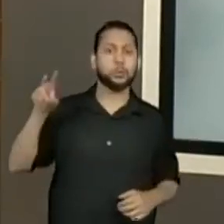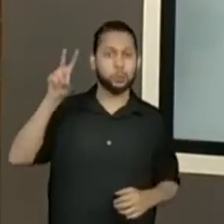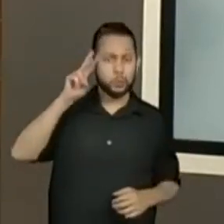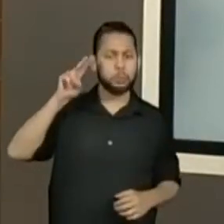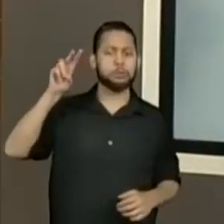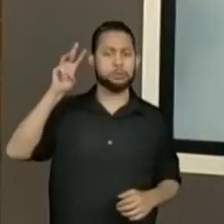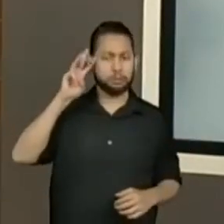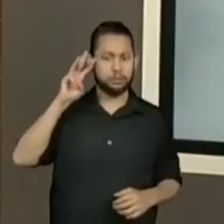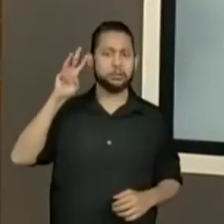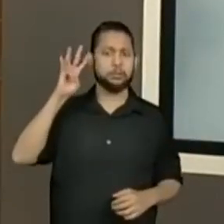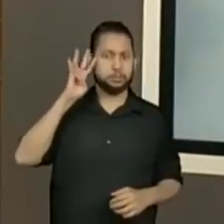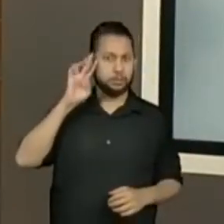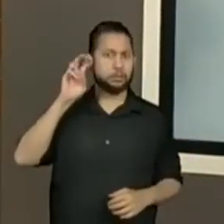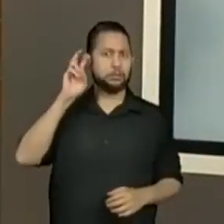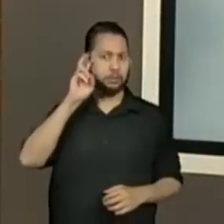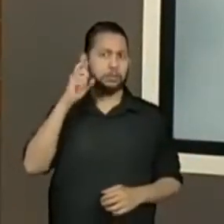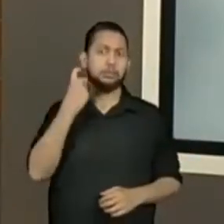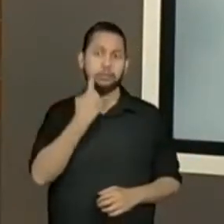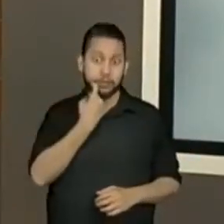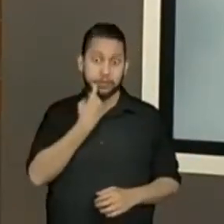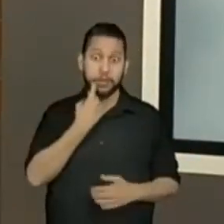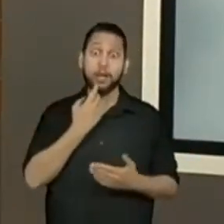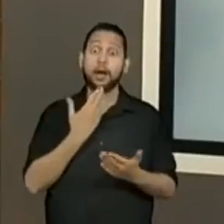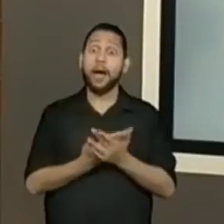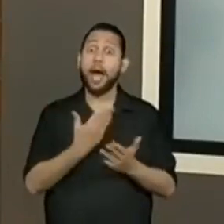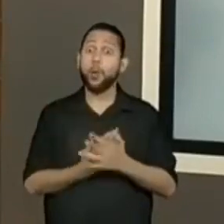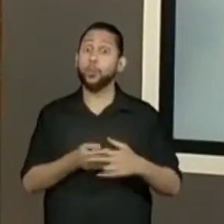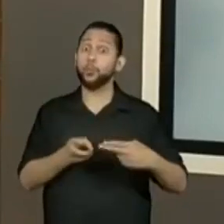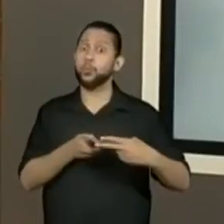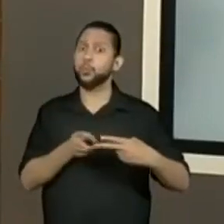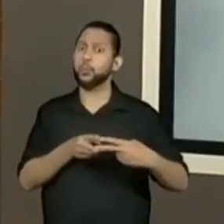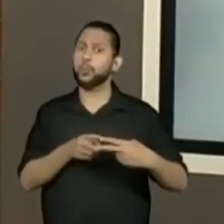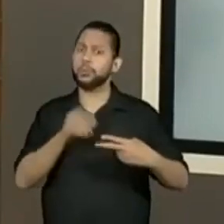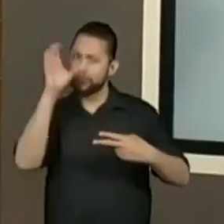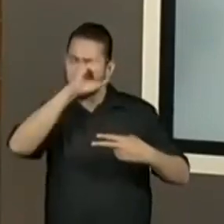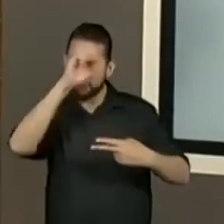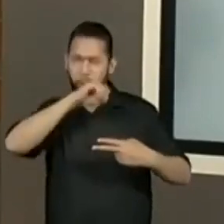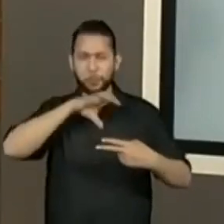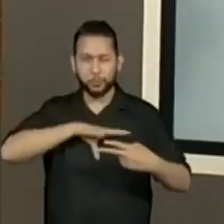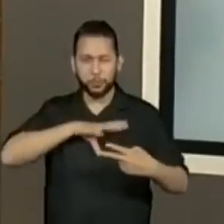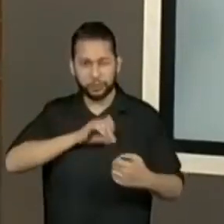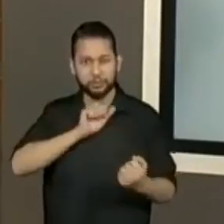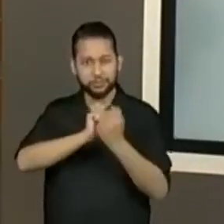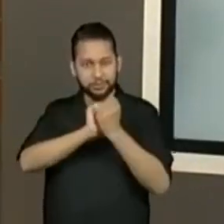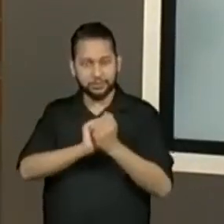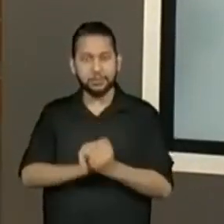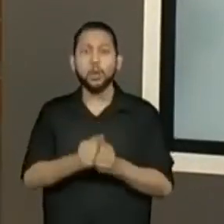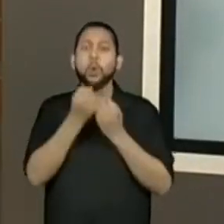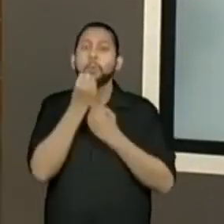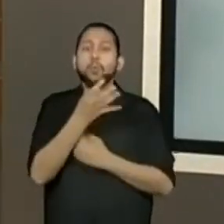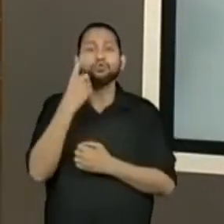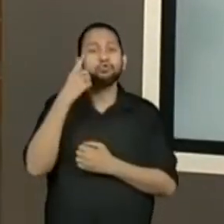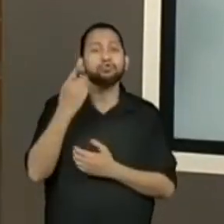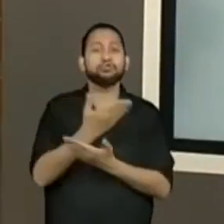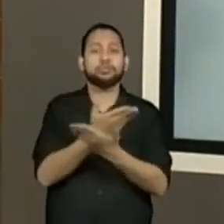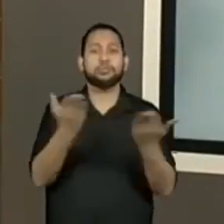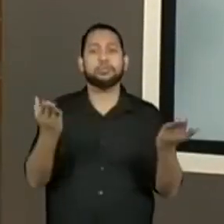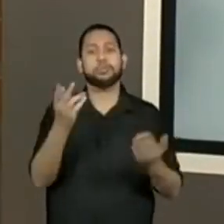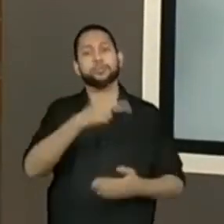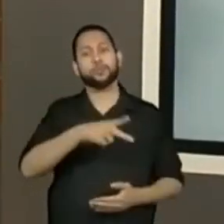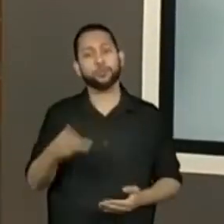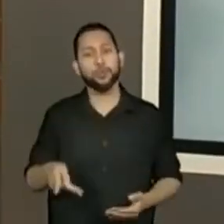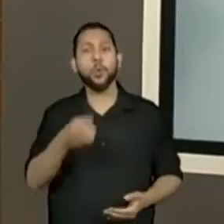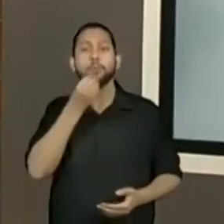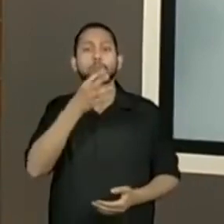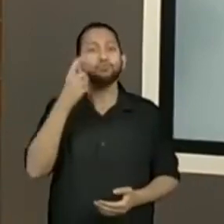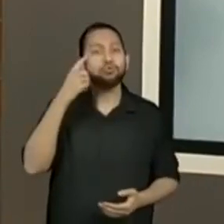juntinhos, duas aulas juntos, construindo, aprendendo juntos. Bom dia, professores! Bom dia para você que